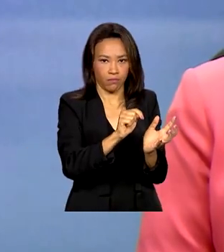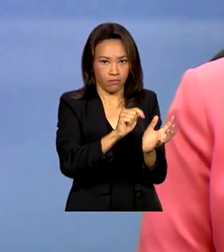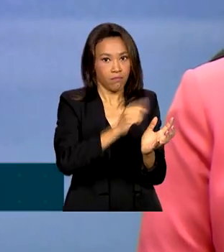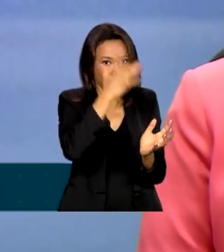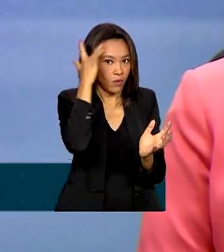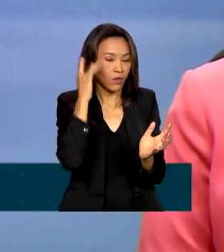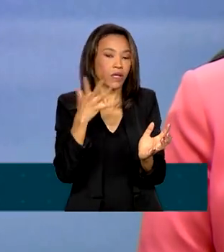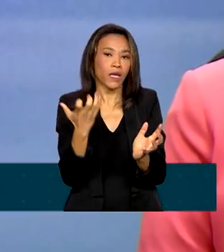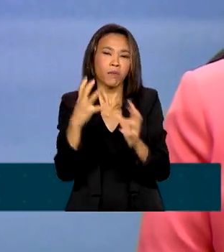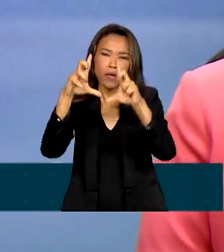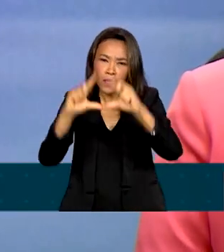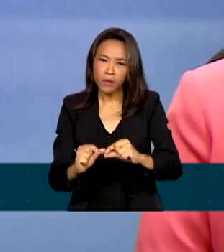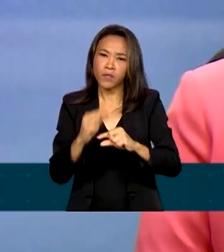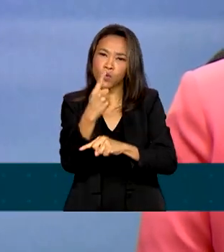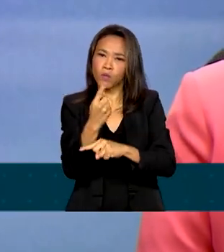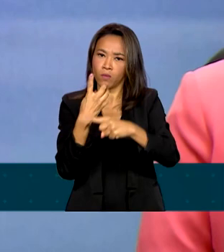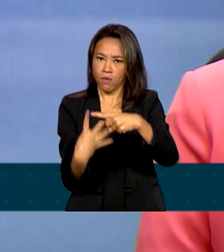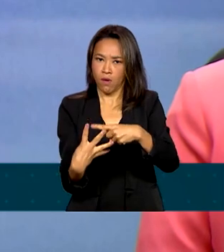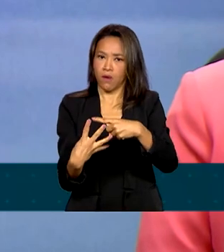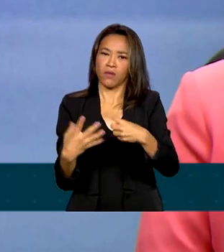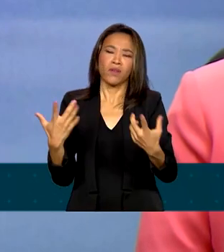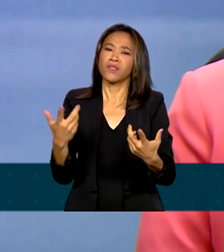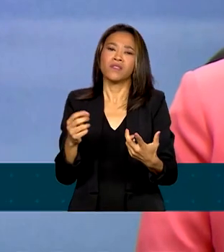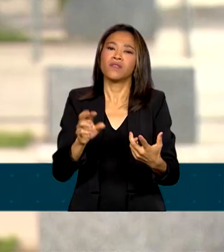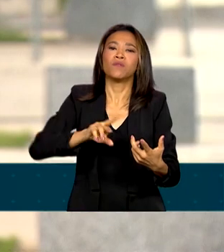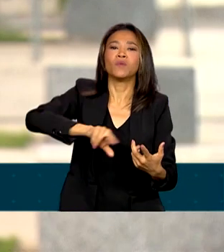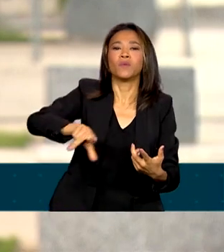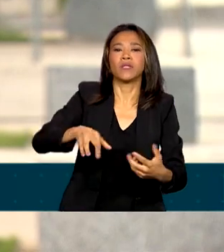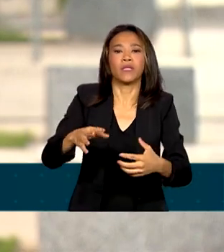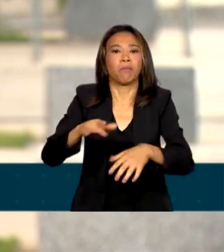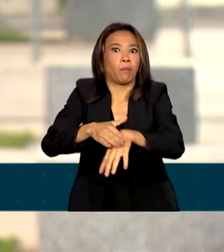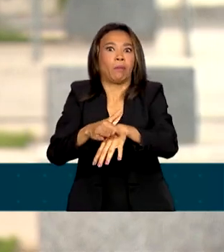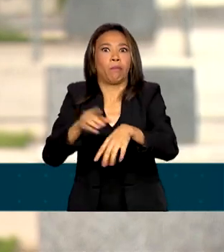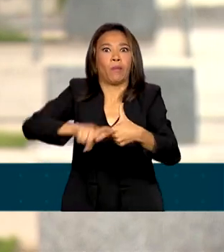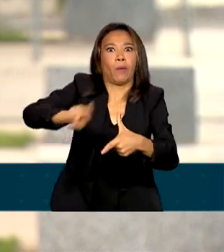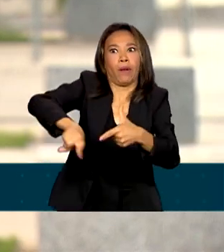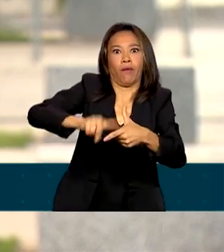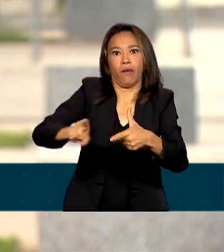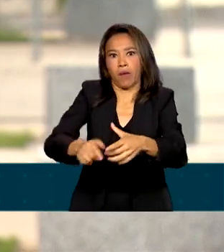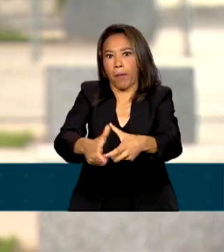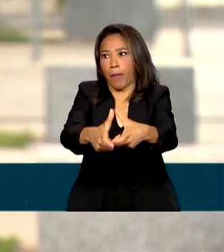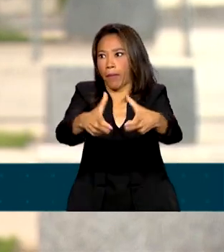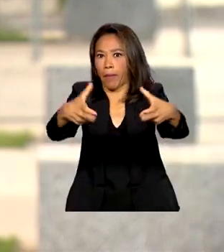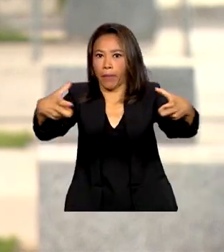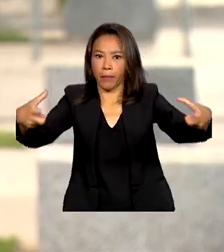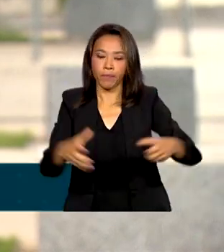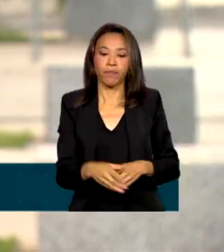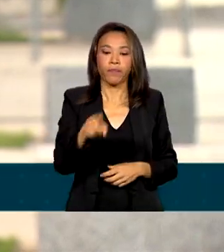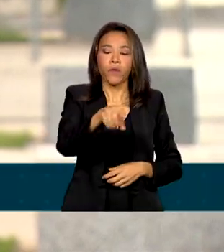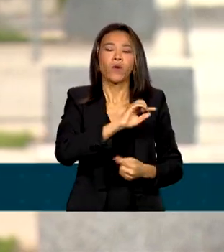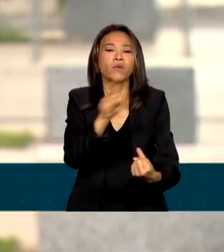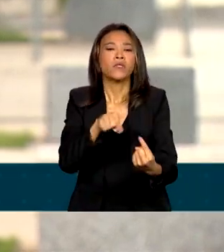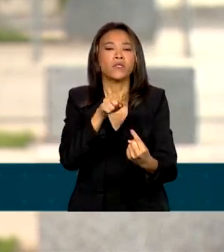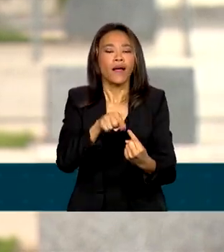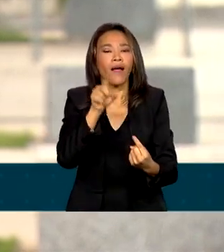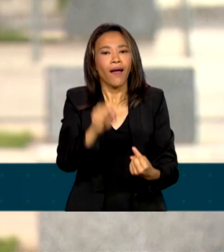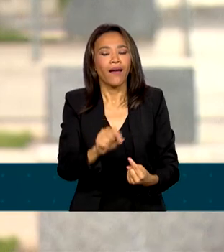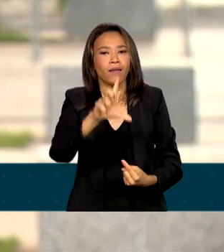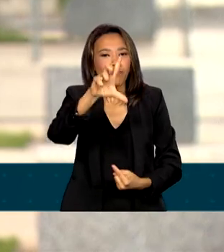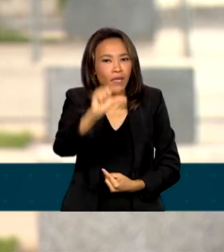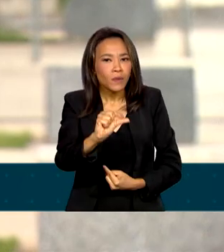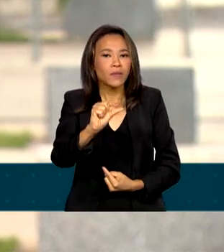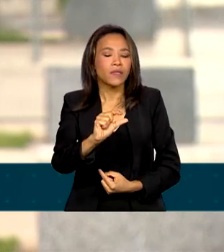do que a gente tem hoje, deixar de ser um problema de saúde pública. A recente baixa na cobertura vacinal é apontada como um dos